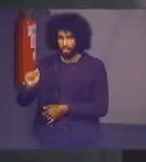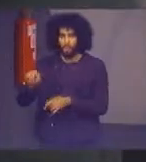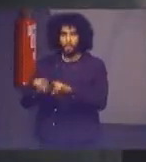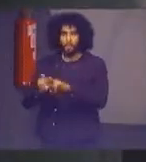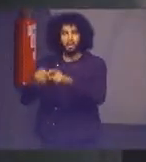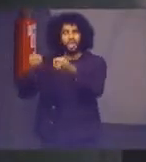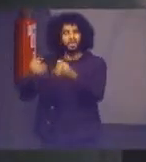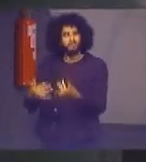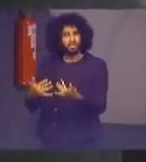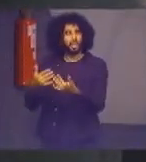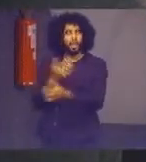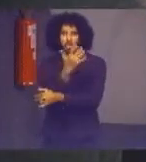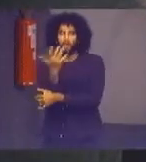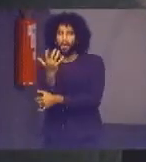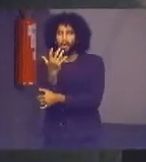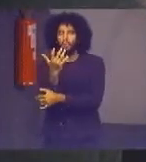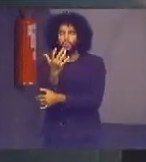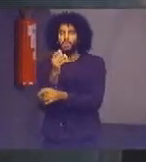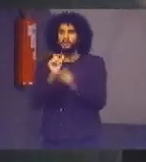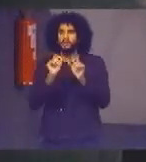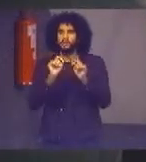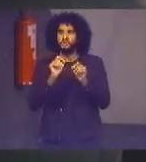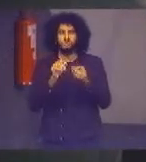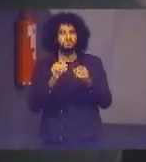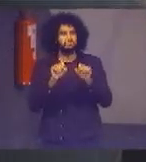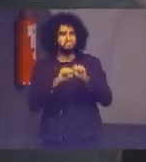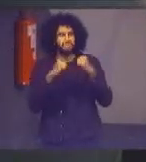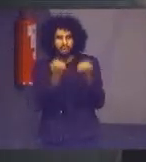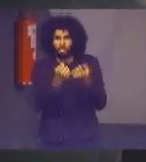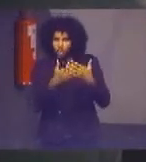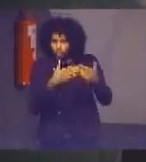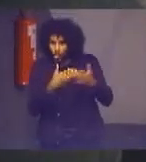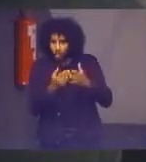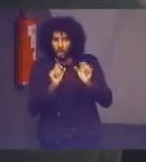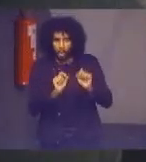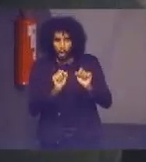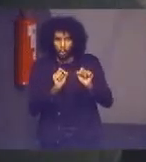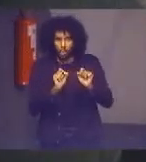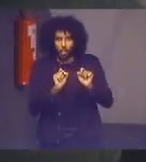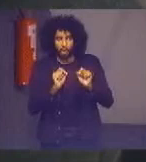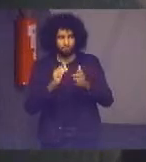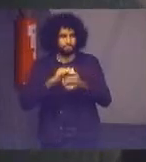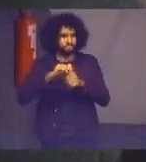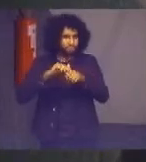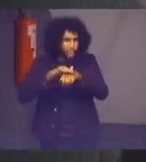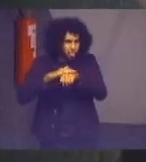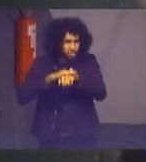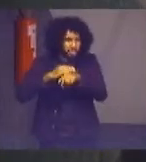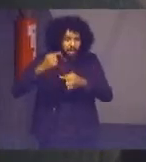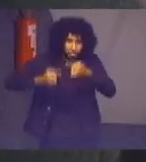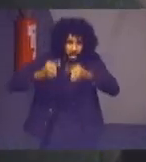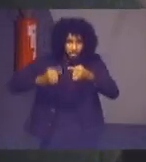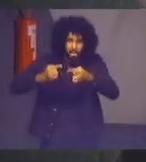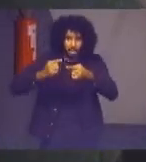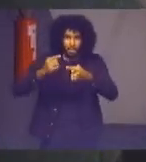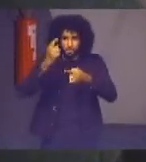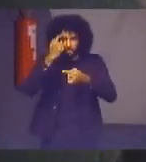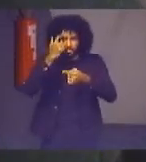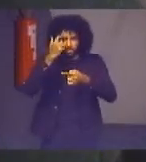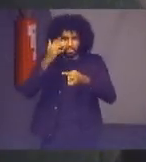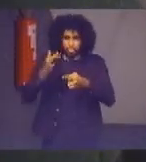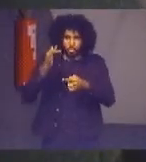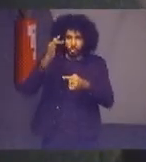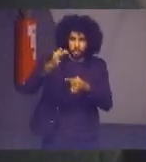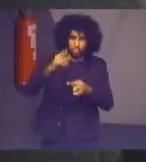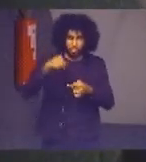seminário é discutir o futuro das nossas crianças o futuro dos nossos